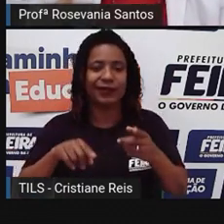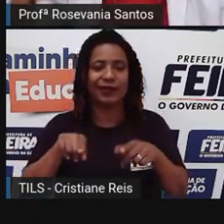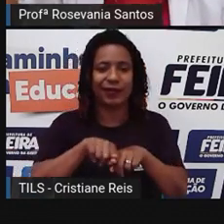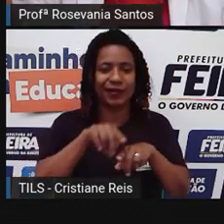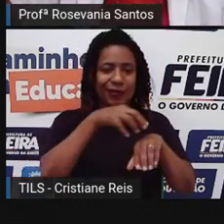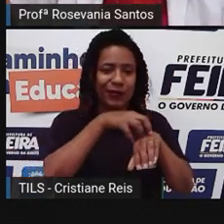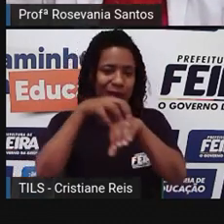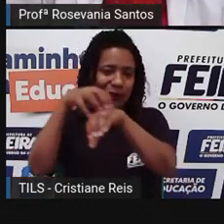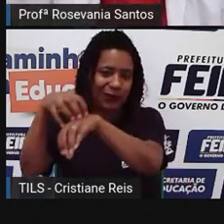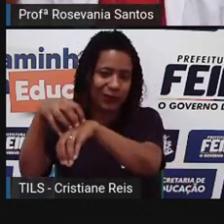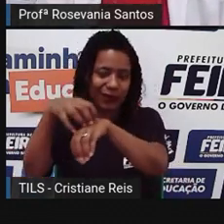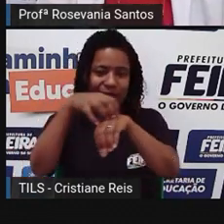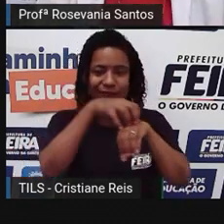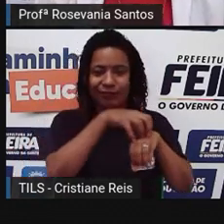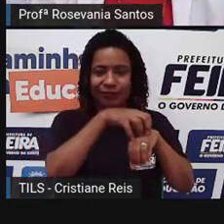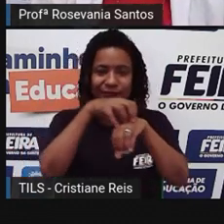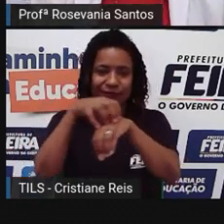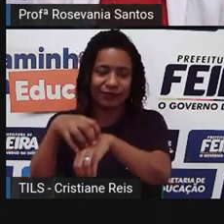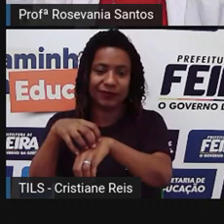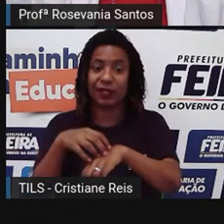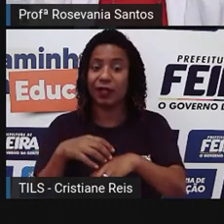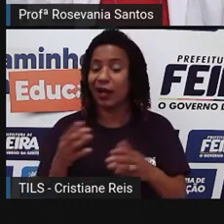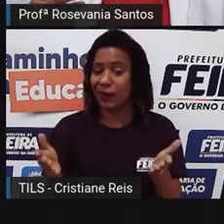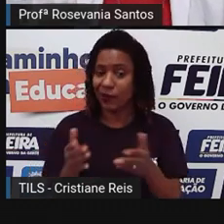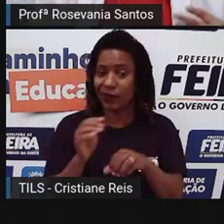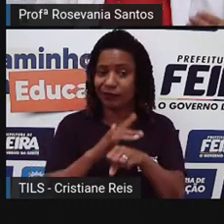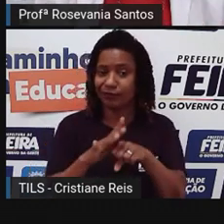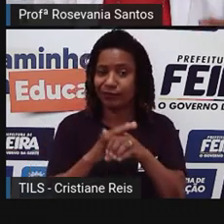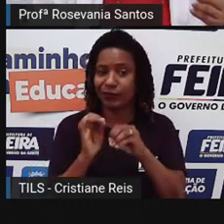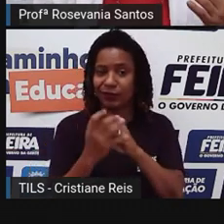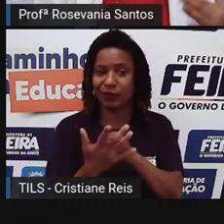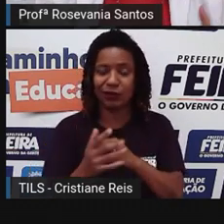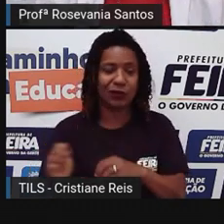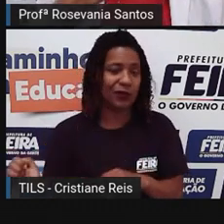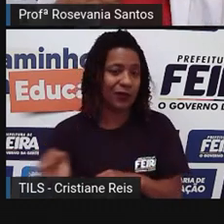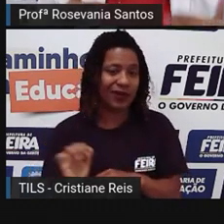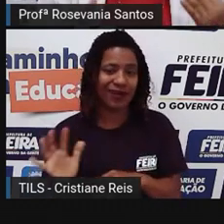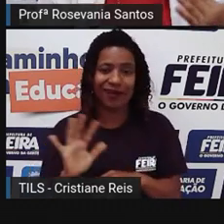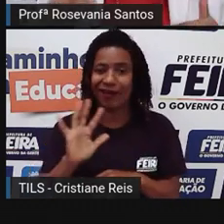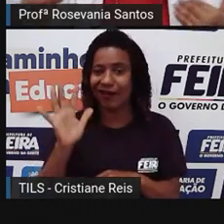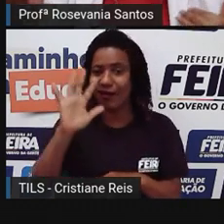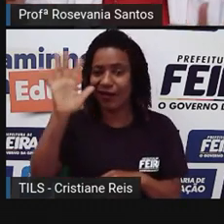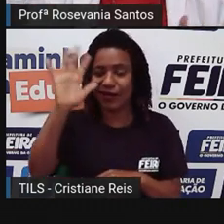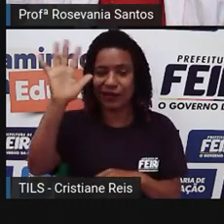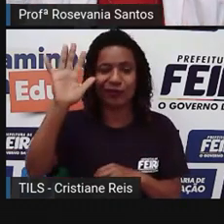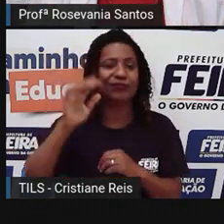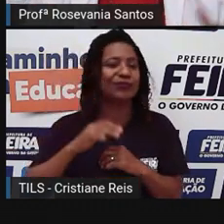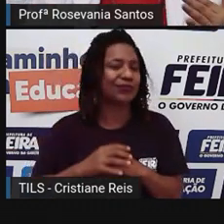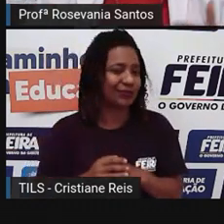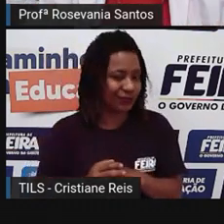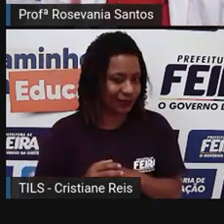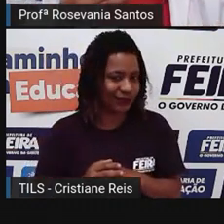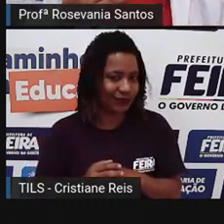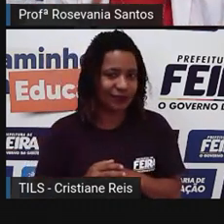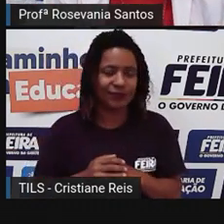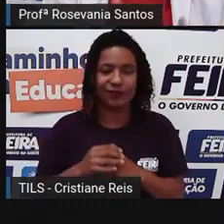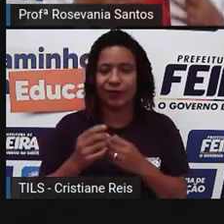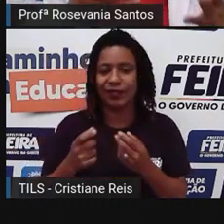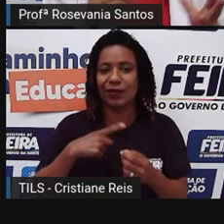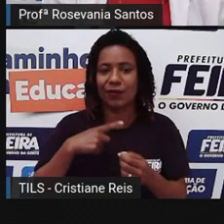pandemia em que tudo, os preços aumentaram. Então o que acontece? Para quem não vem aumentar tanto o preço do produto,